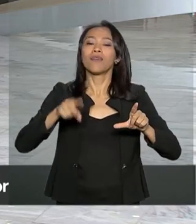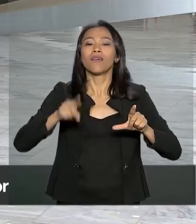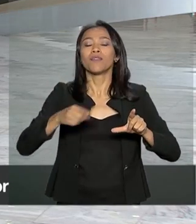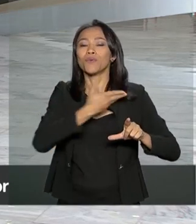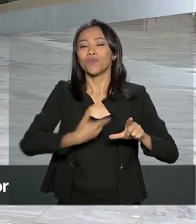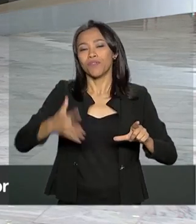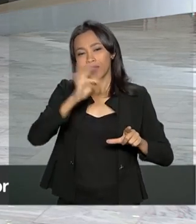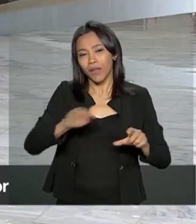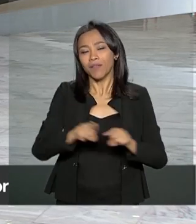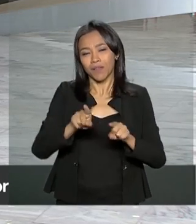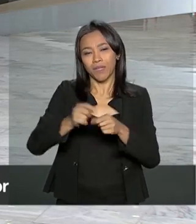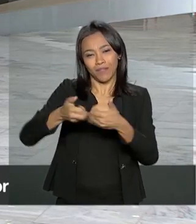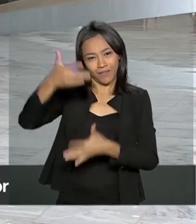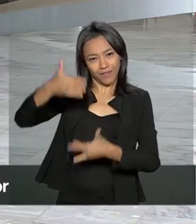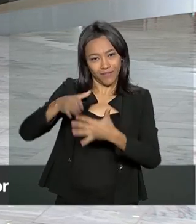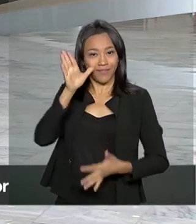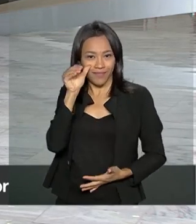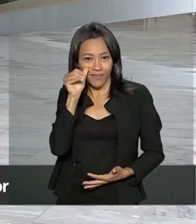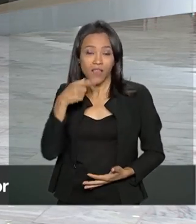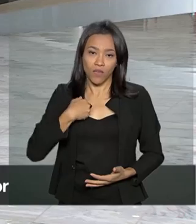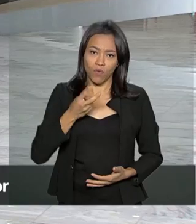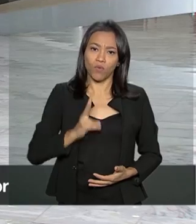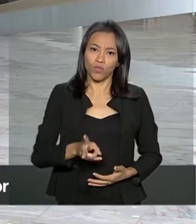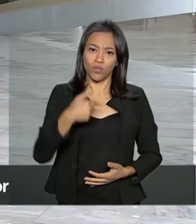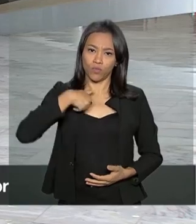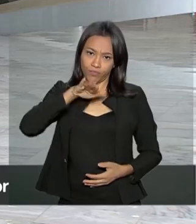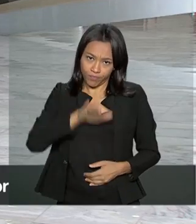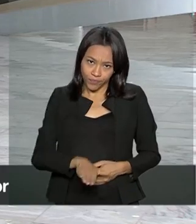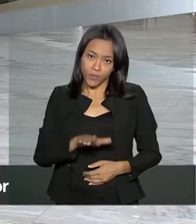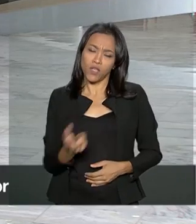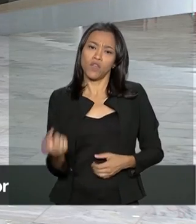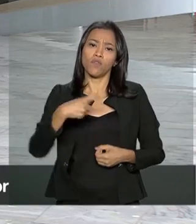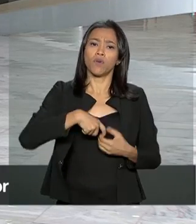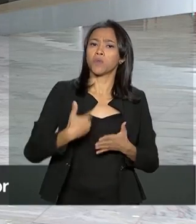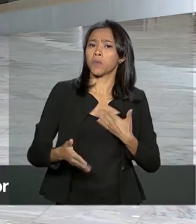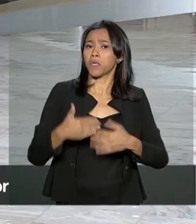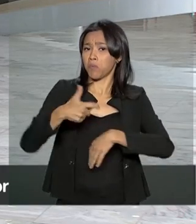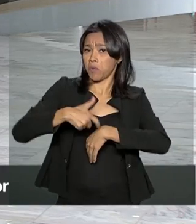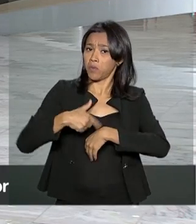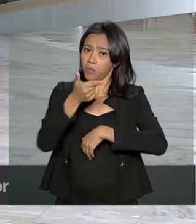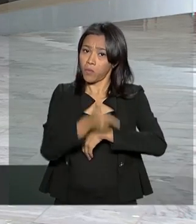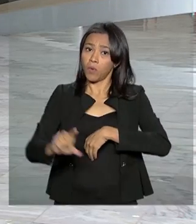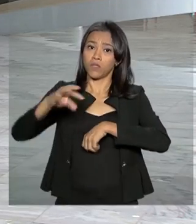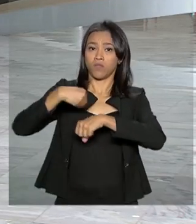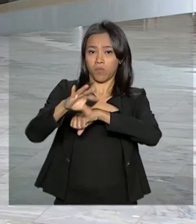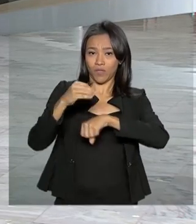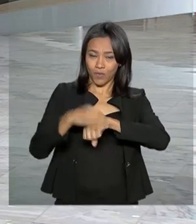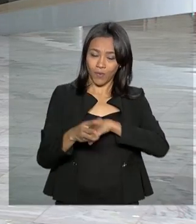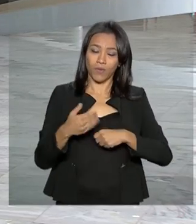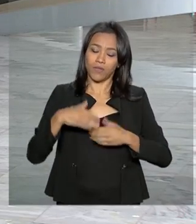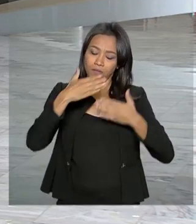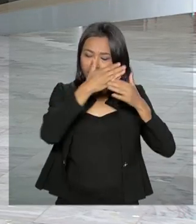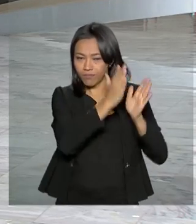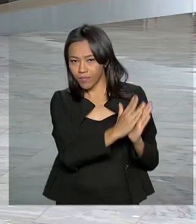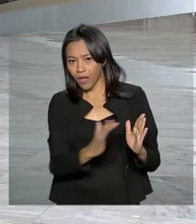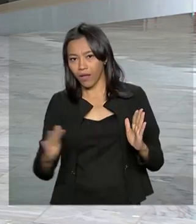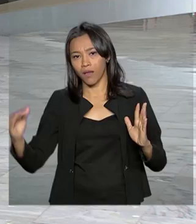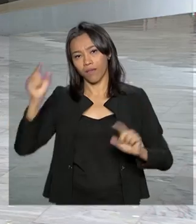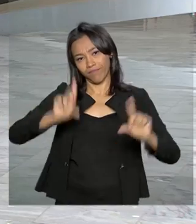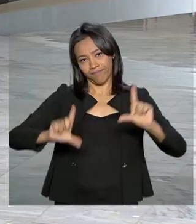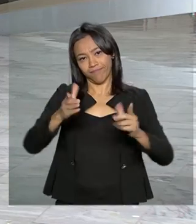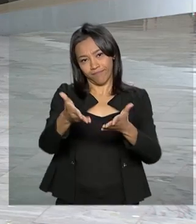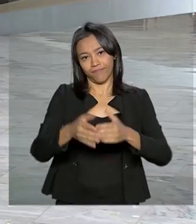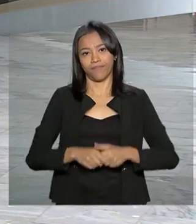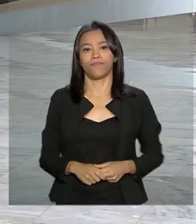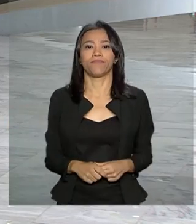e nas nossas redes sociais. Eu continuo por aqui e volto a qualquer momento com outras informações ao longo da nossa programação.